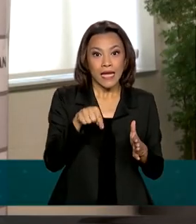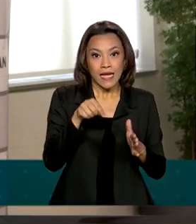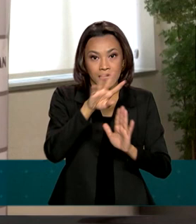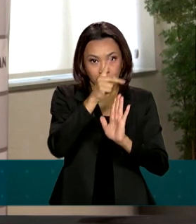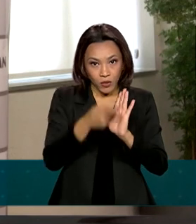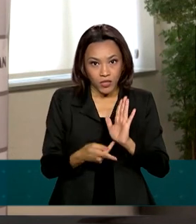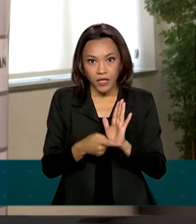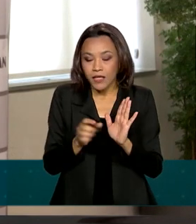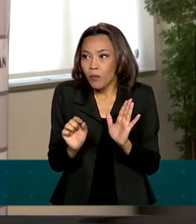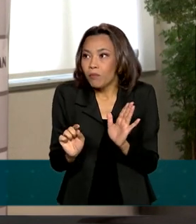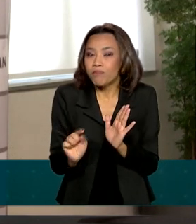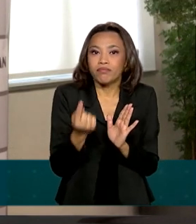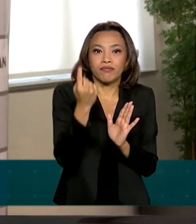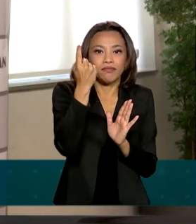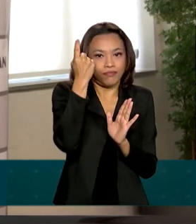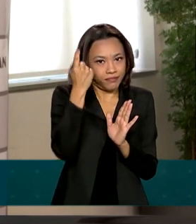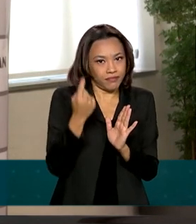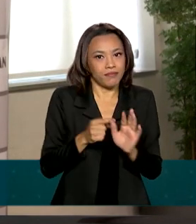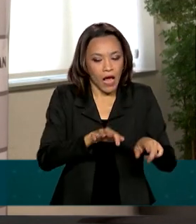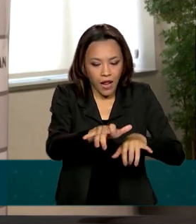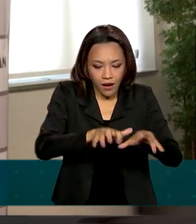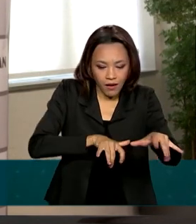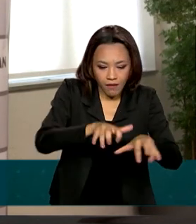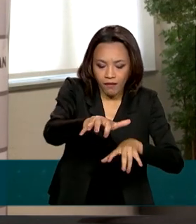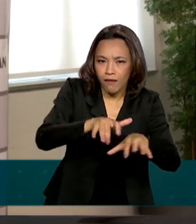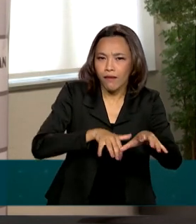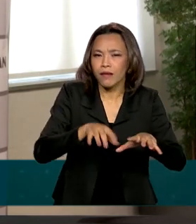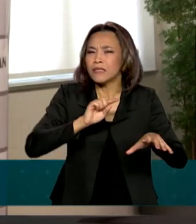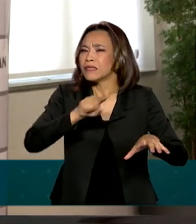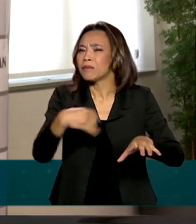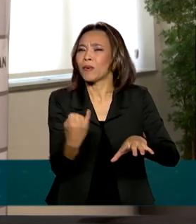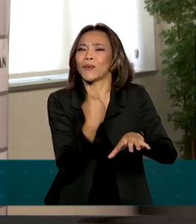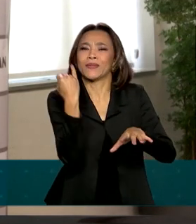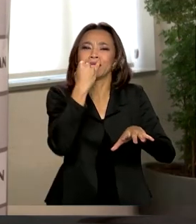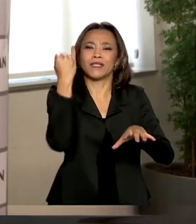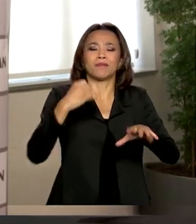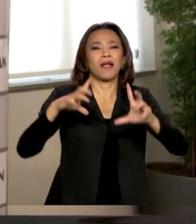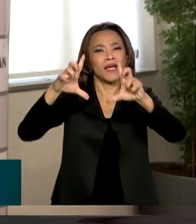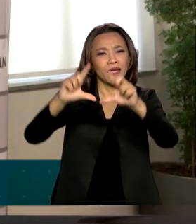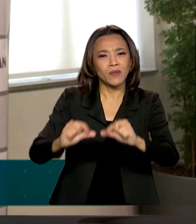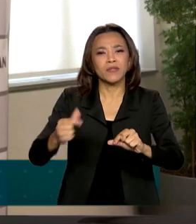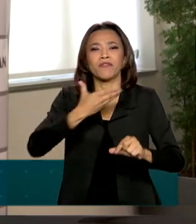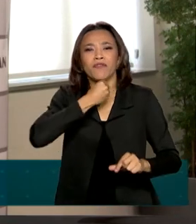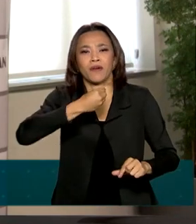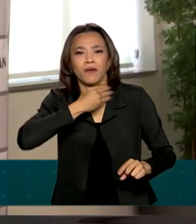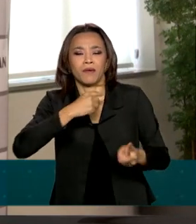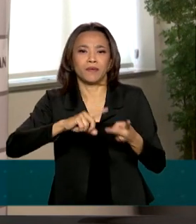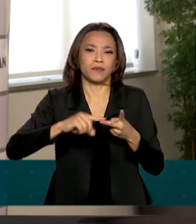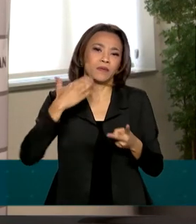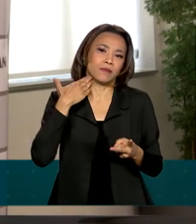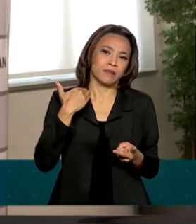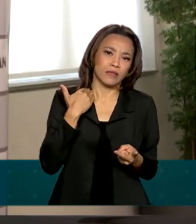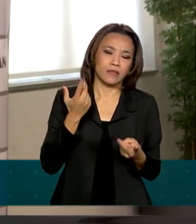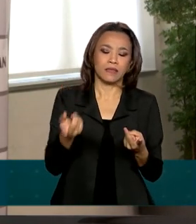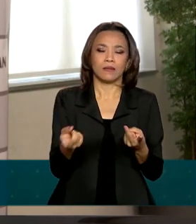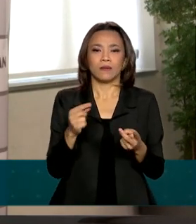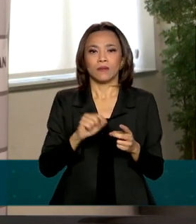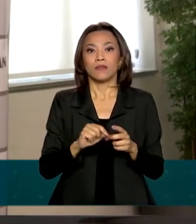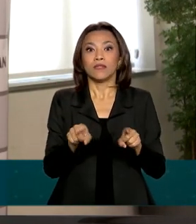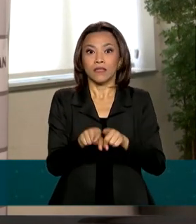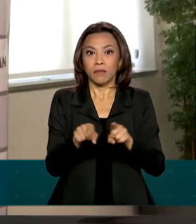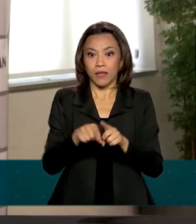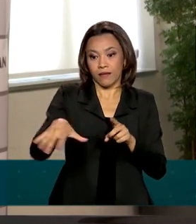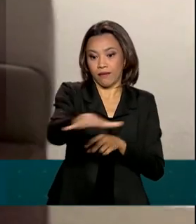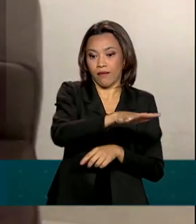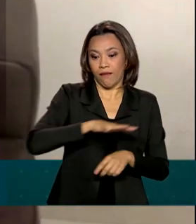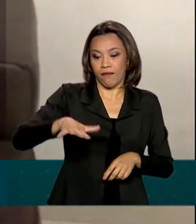da identidade digital, que será muito importante para a redução do risco de fraudes, tanto nos bancos quanto nos